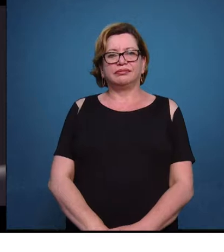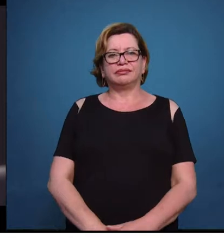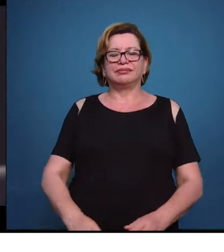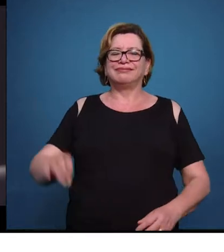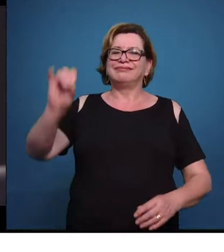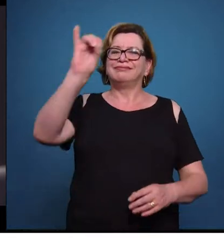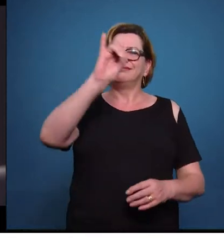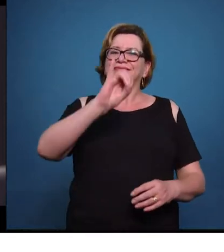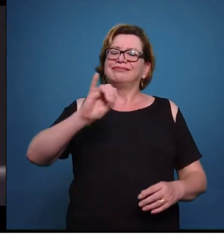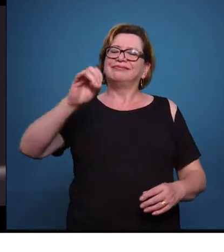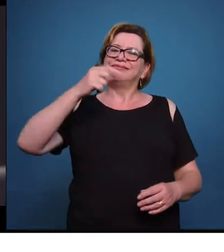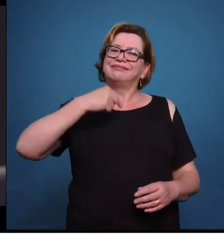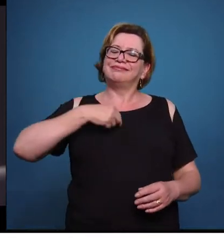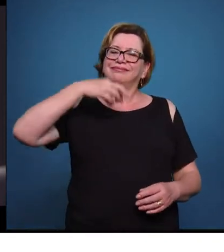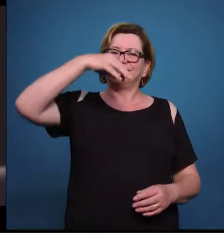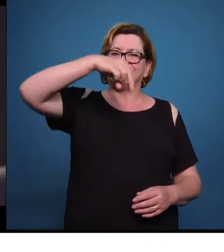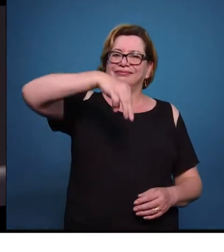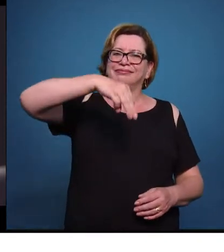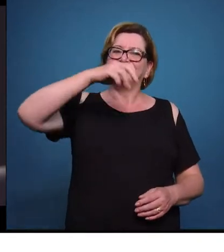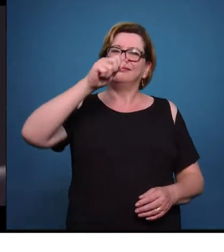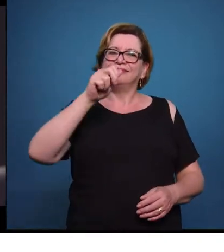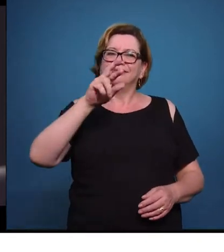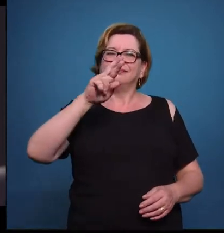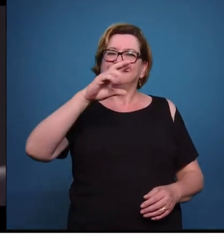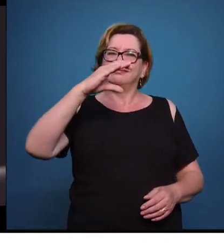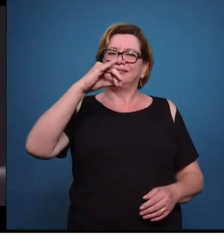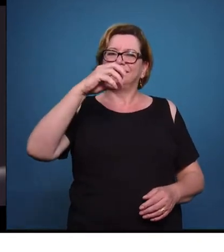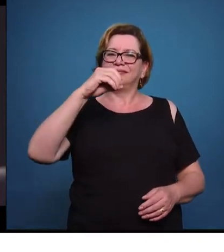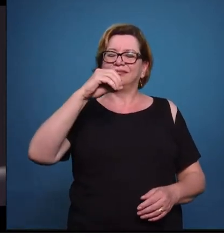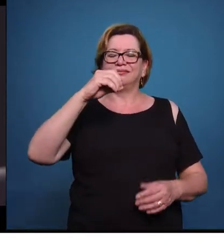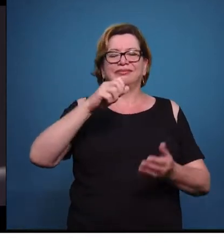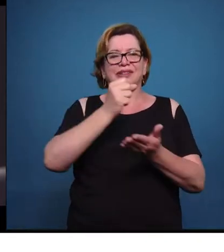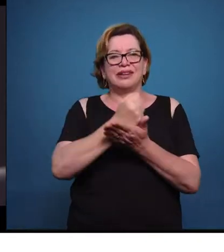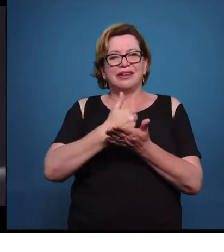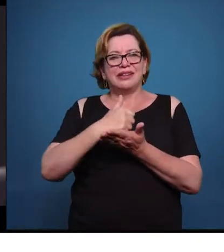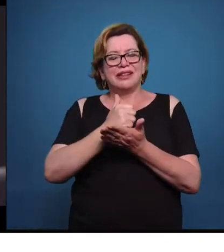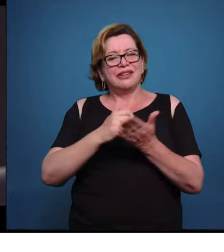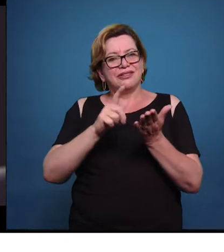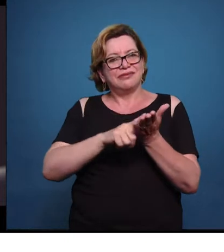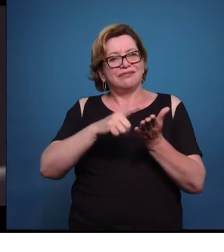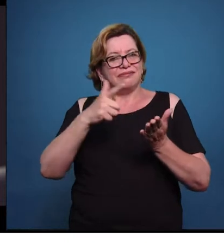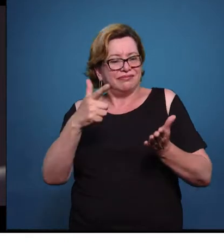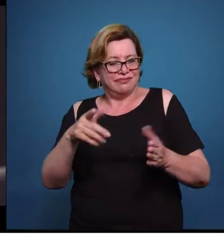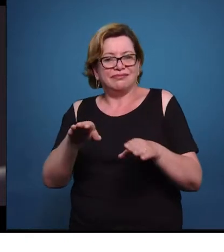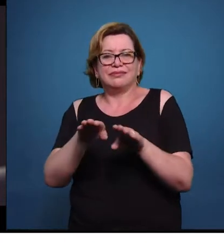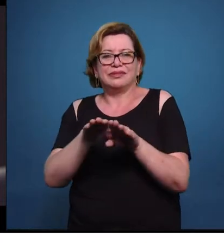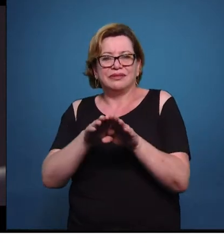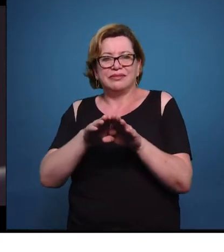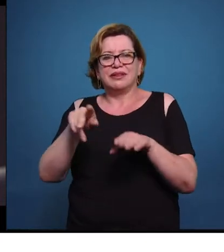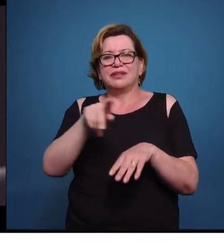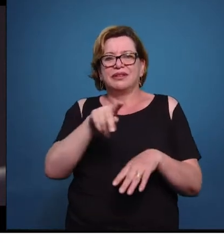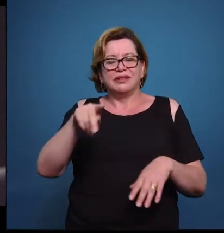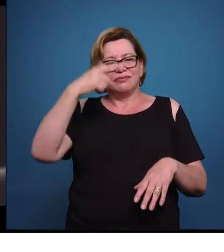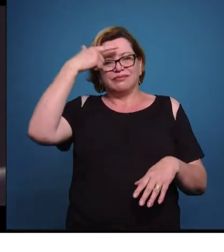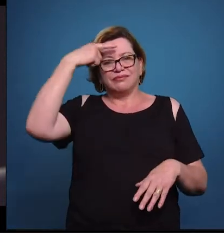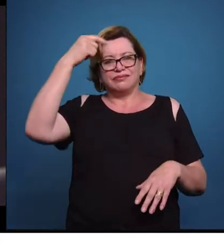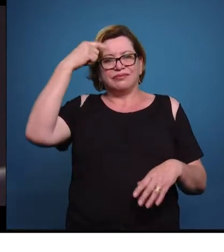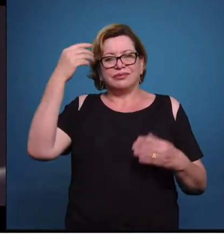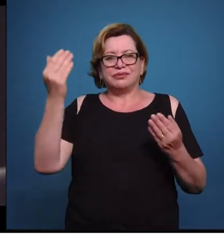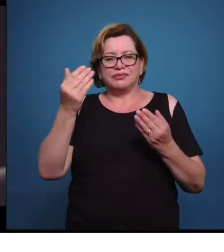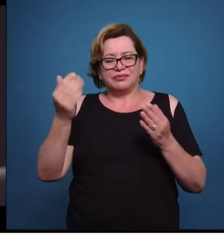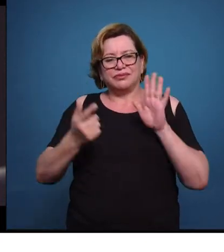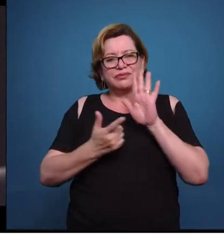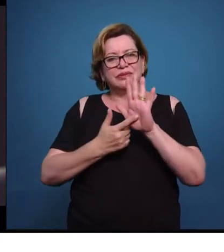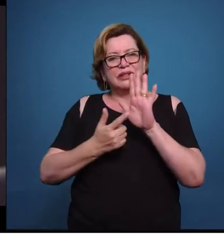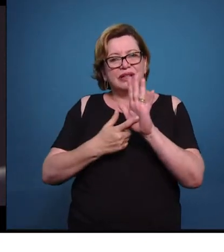Olá, eu sou o Marcio Fernandes, jornalista e professor universitário. Hoje temos mais um episódio da websérie Pensar o Jornalismo.